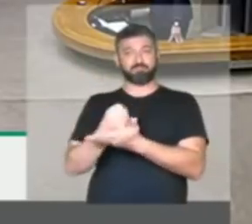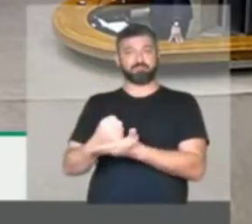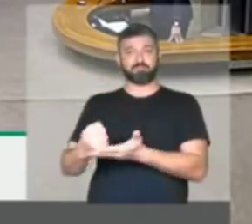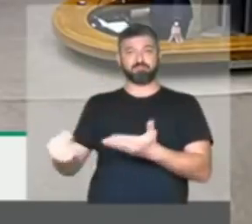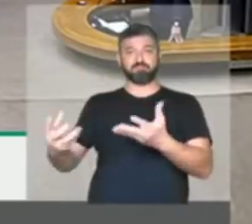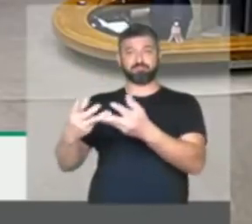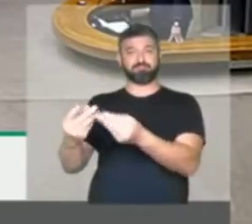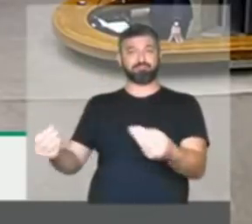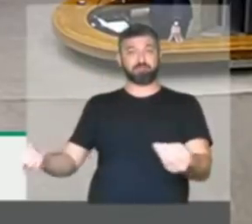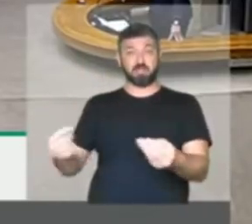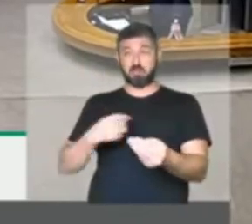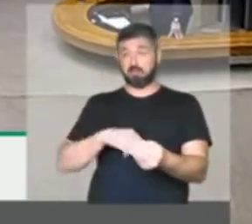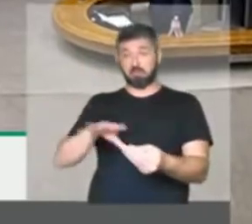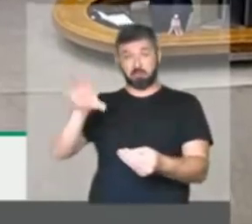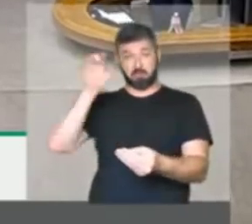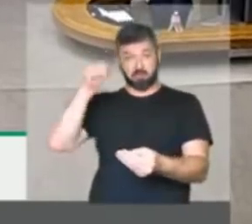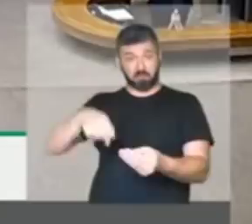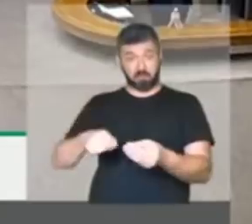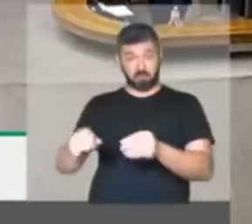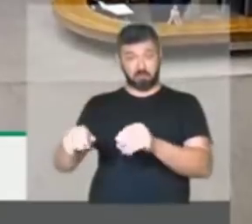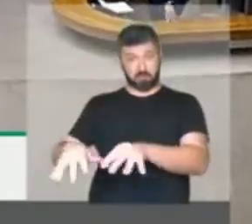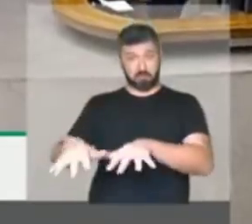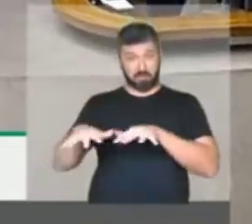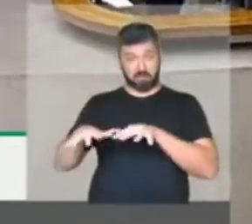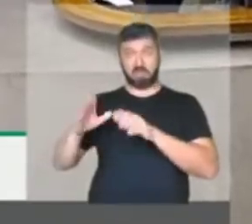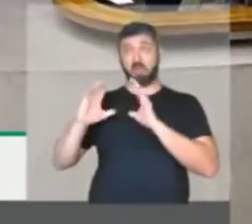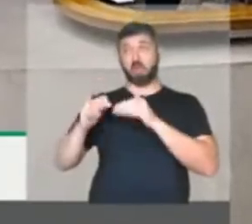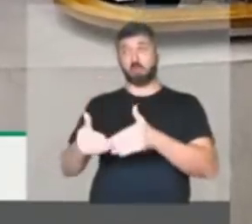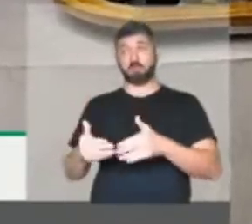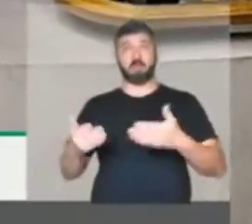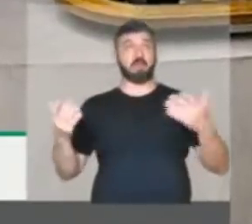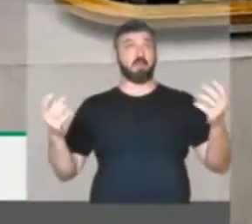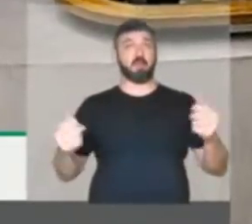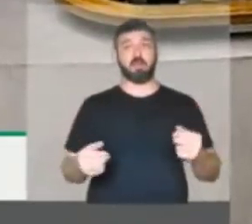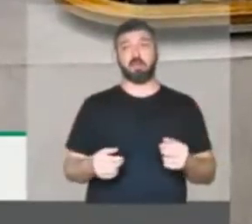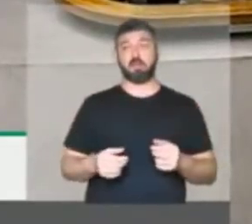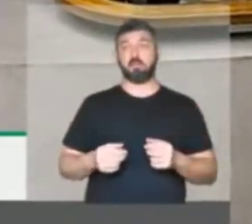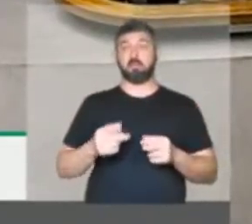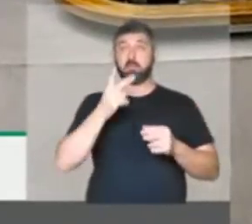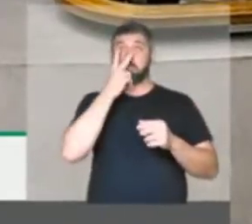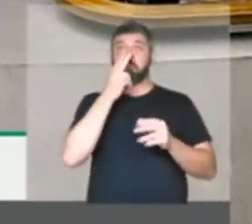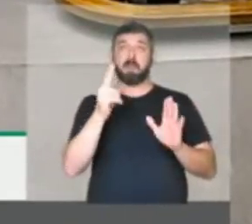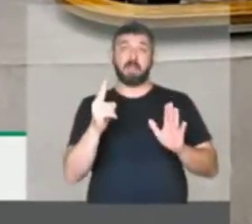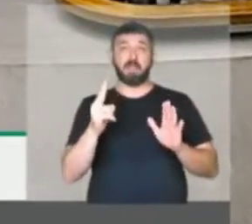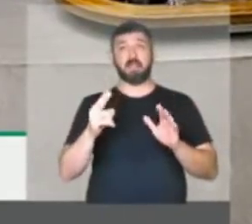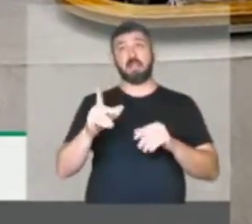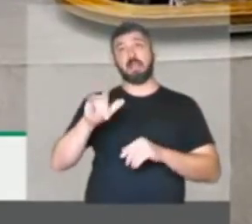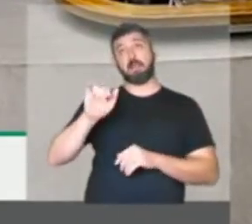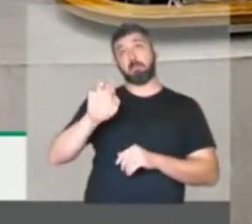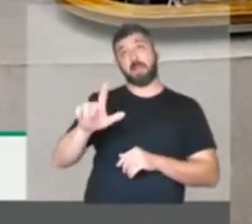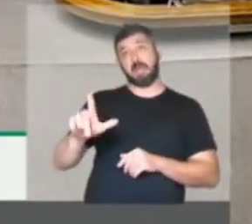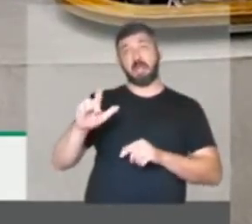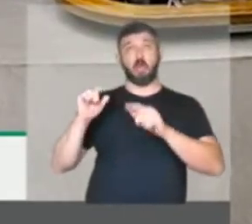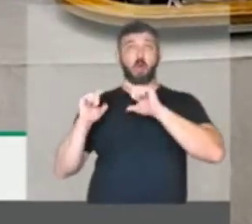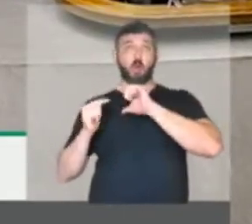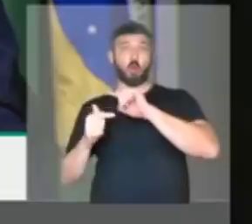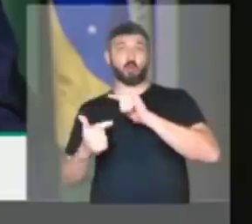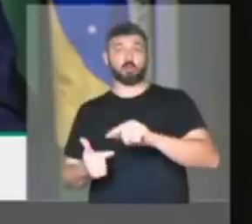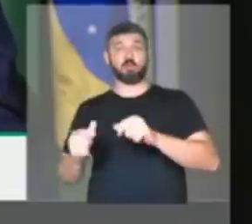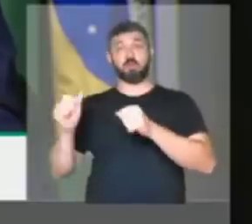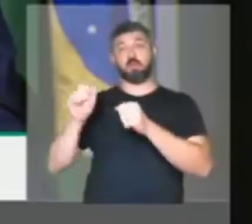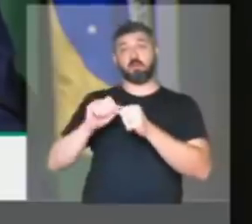Uma das coisas que a gente mais ouviu aqui nesse plenário e nas comissões foi de que, supostamente, os liberais e os conservadores